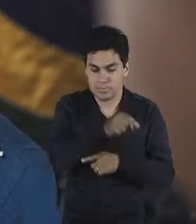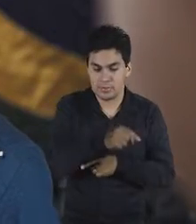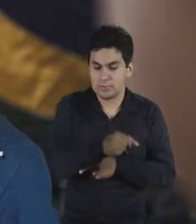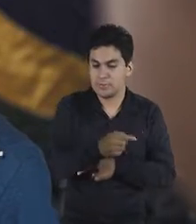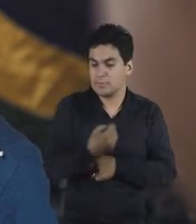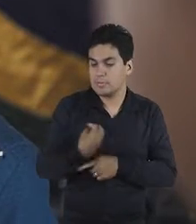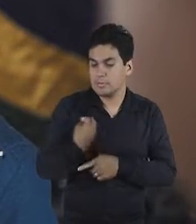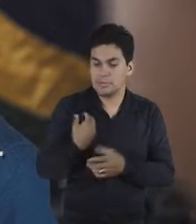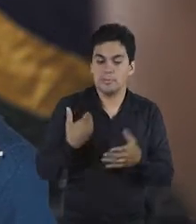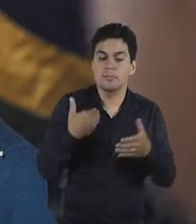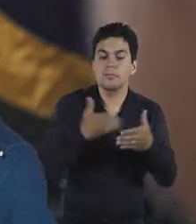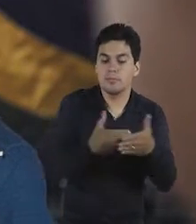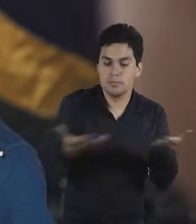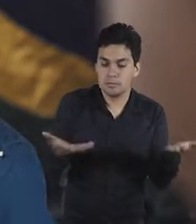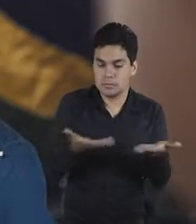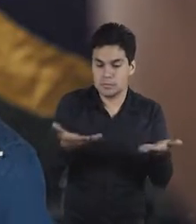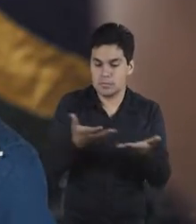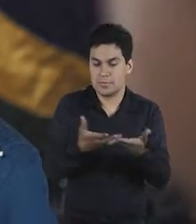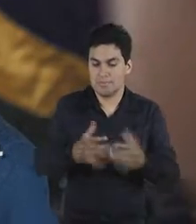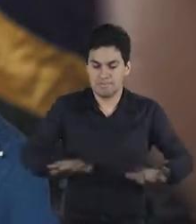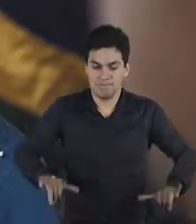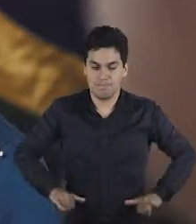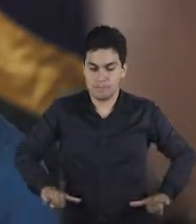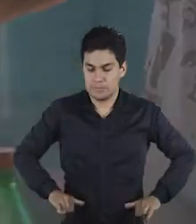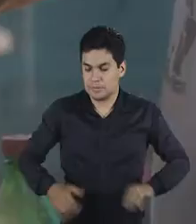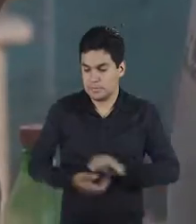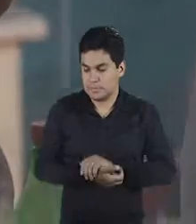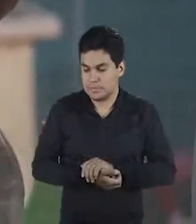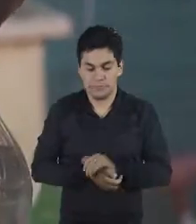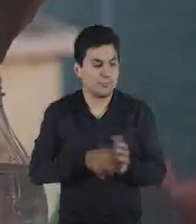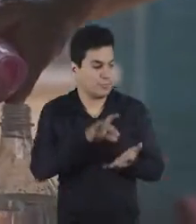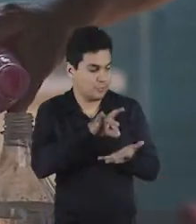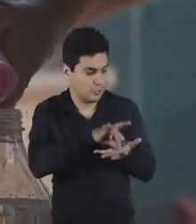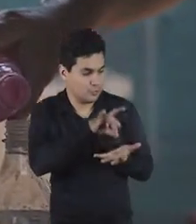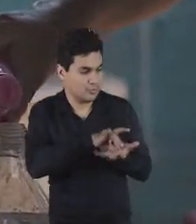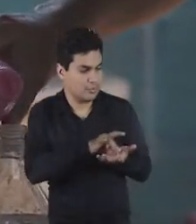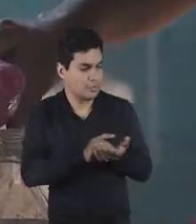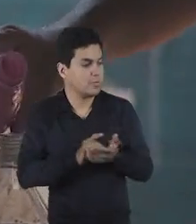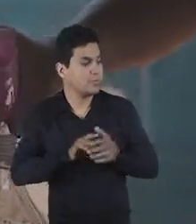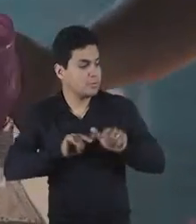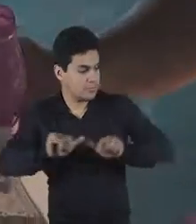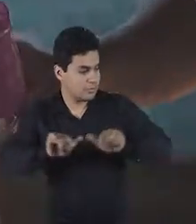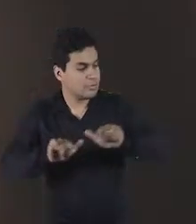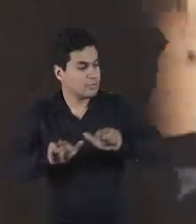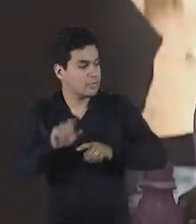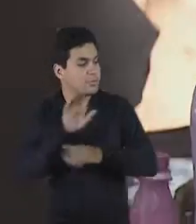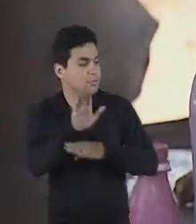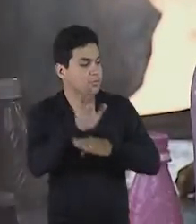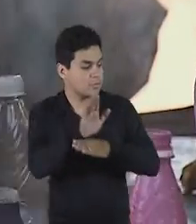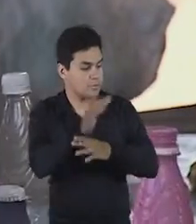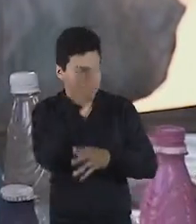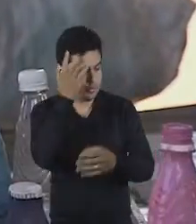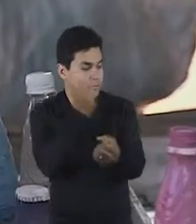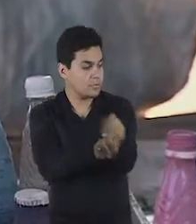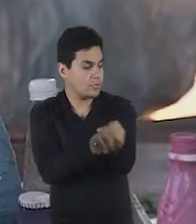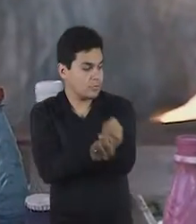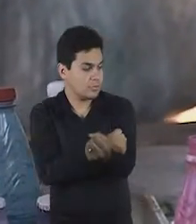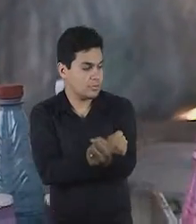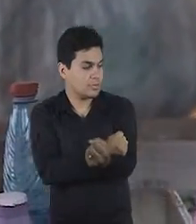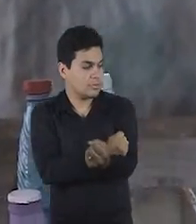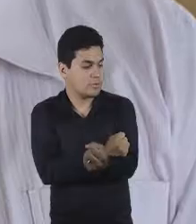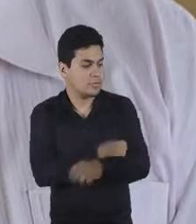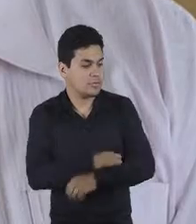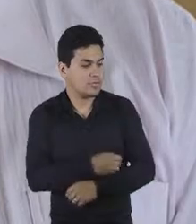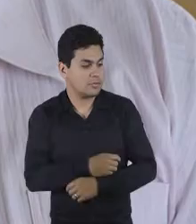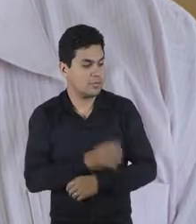que elas não cheguem até aqui, evitando sofrimento. É verdade Renato, eu trabalho com dependência química, resgatando vidas.